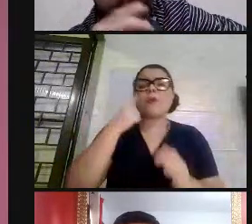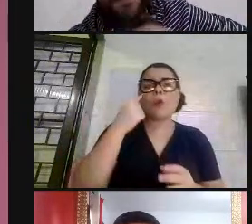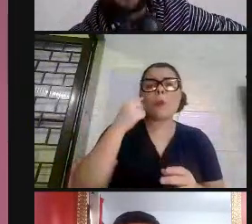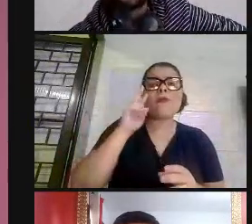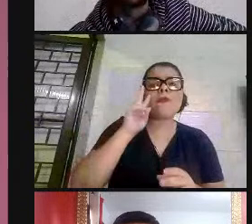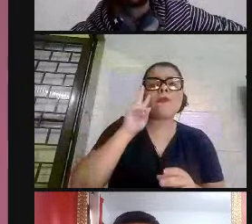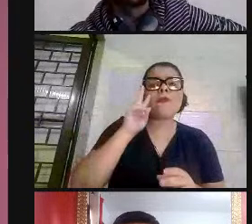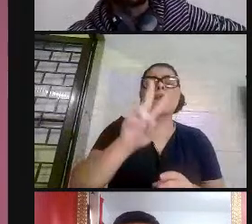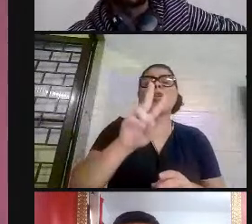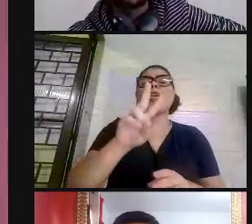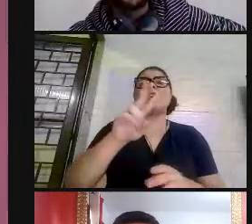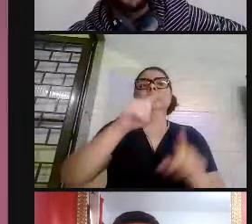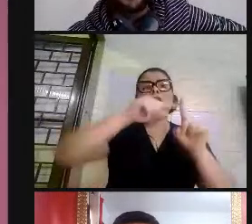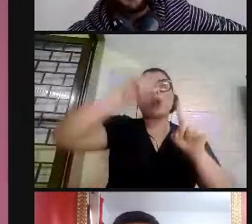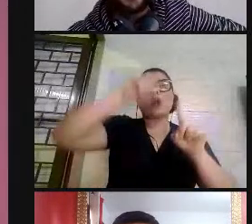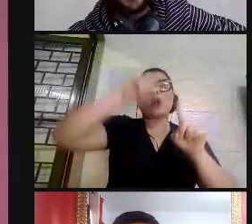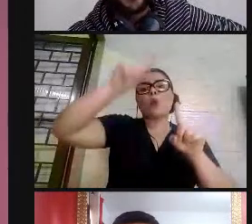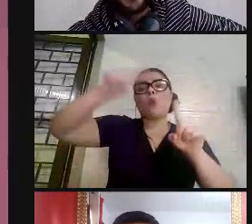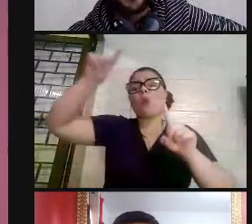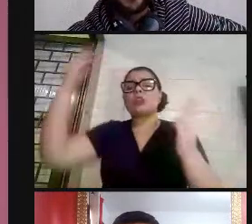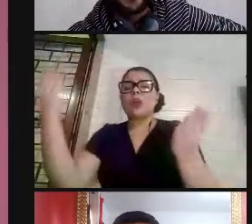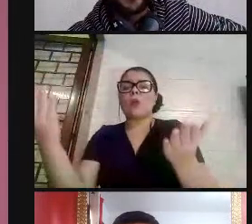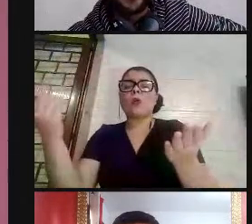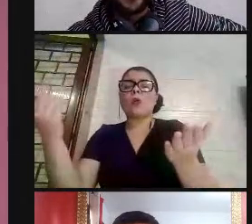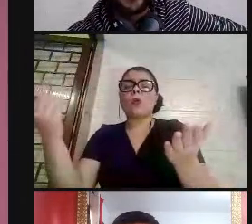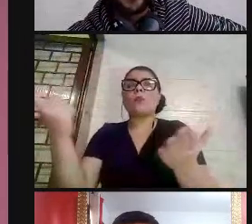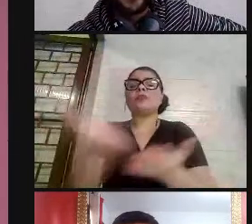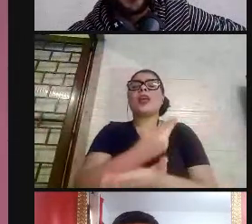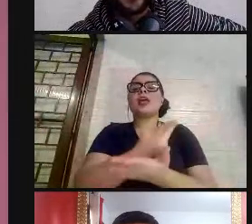quando ocorre um crime ou uma violência.